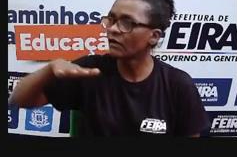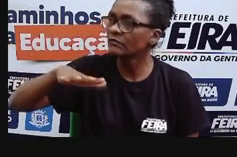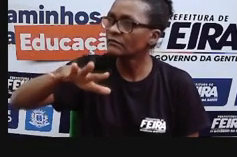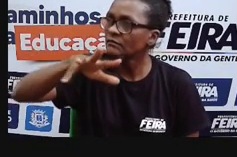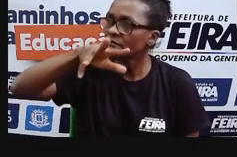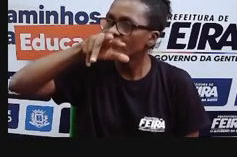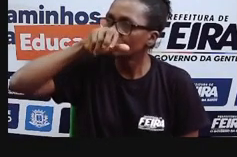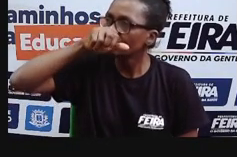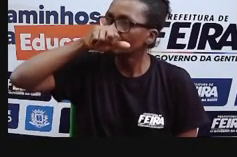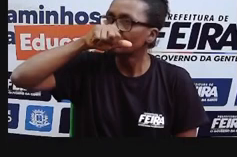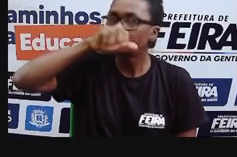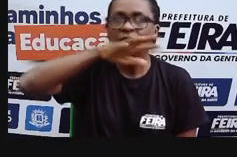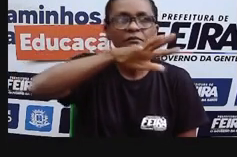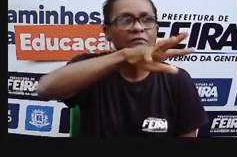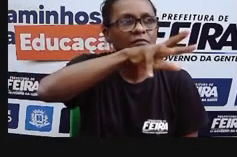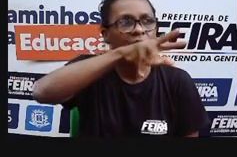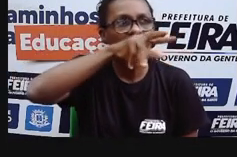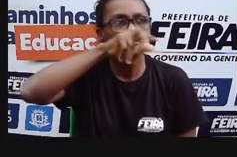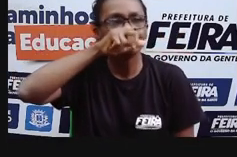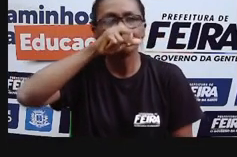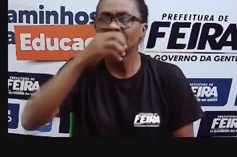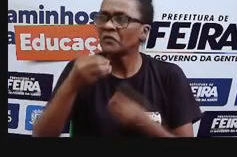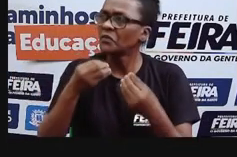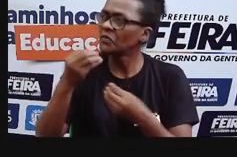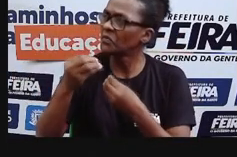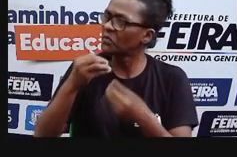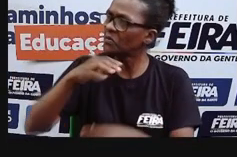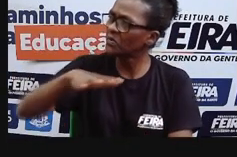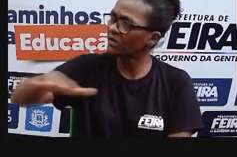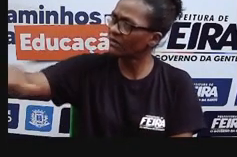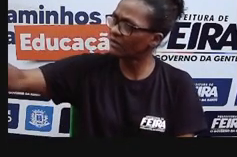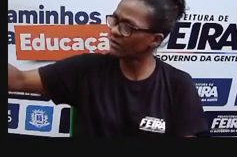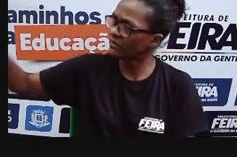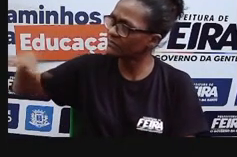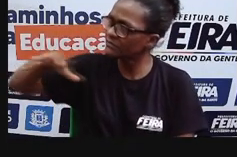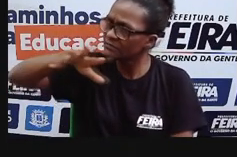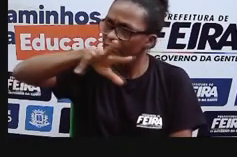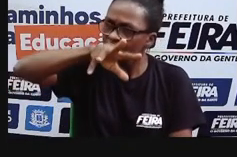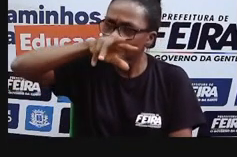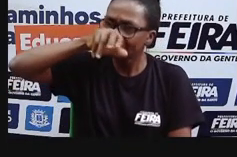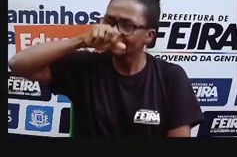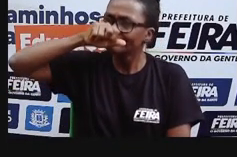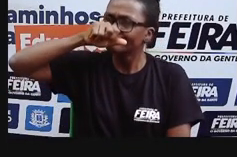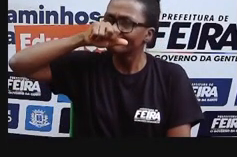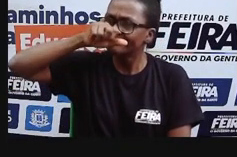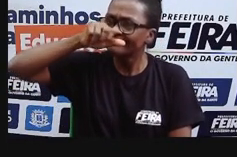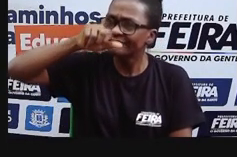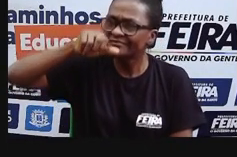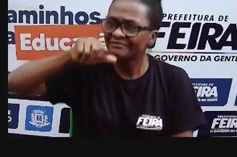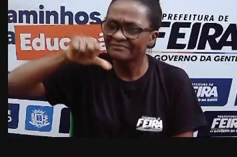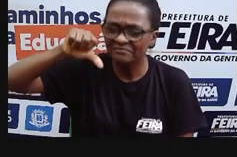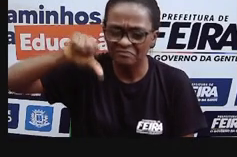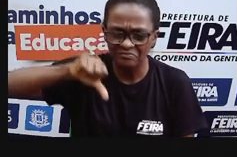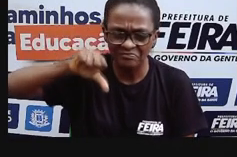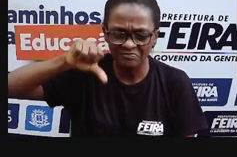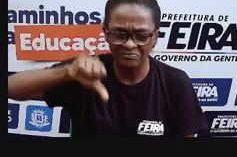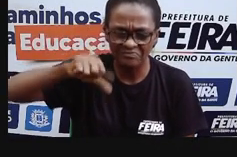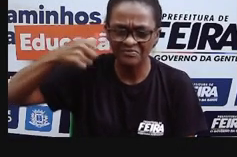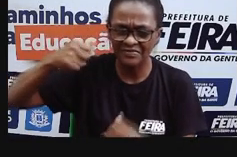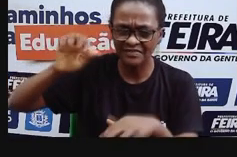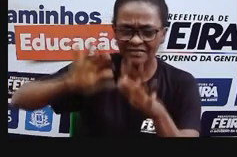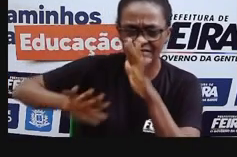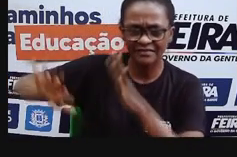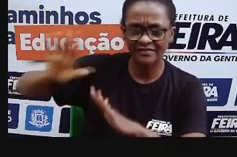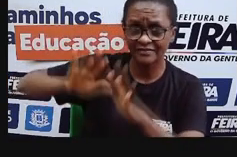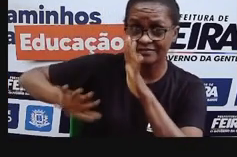morte, o sumiço desses líquens na natureza, isso indica que o ambiente está começando a ficar poluído, né? Então, por isso